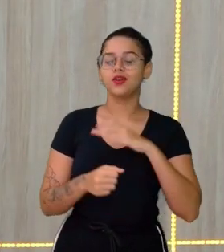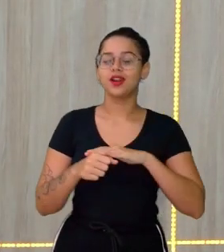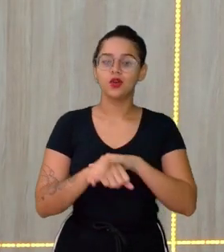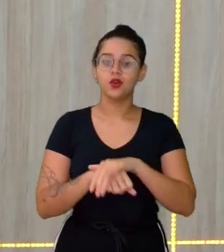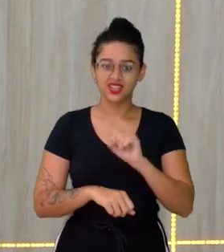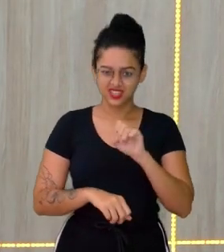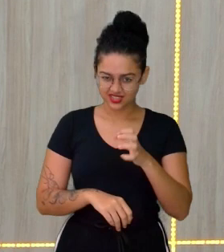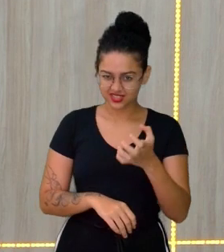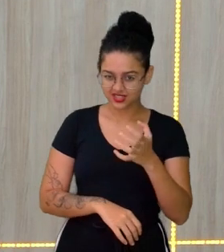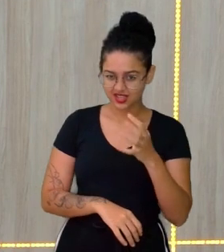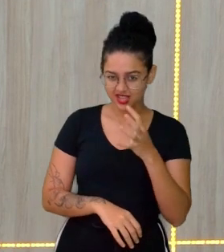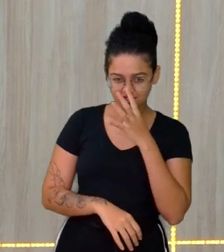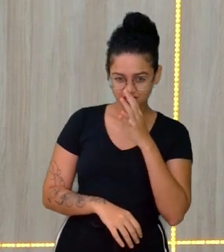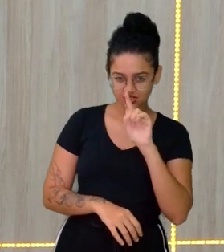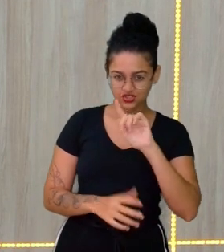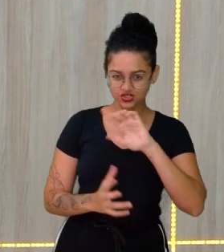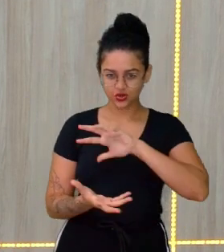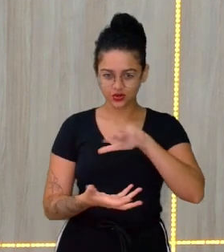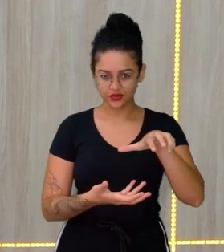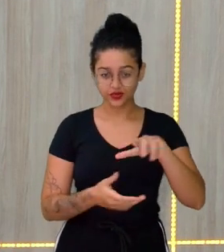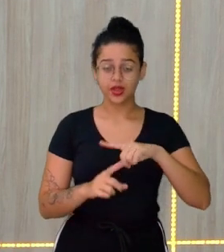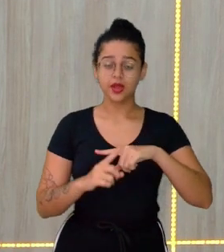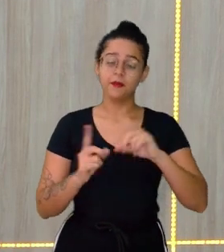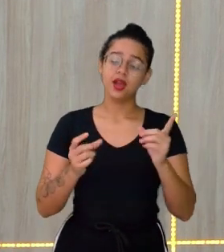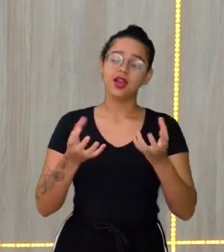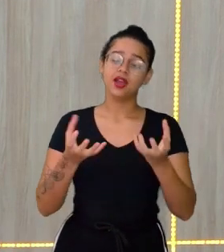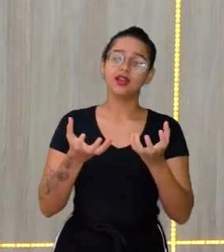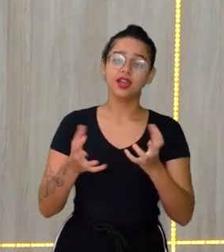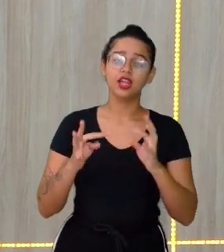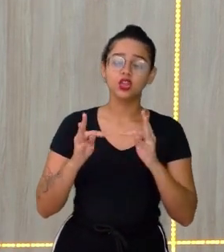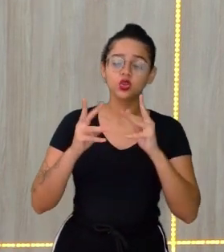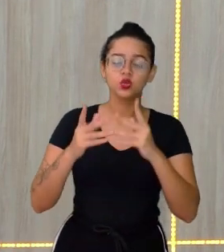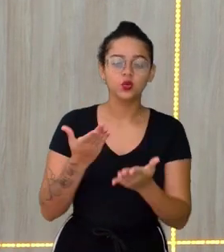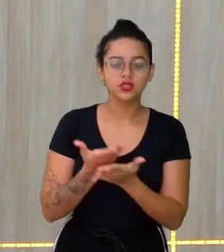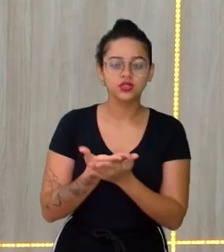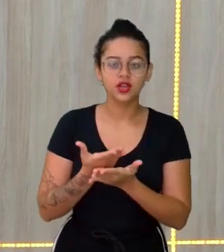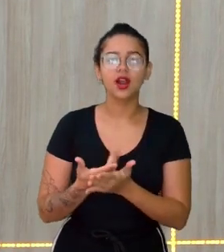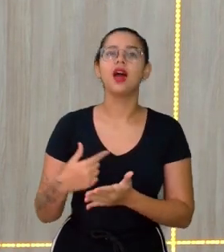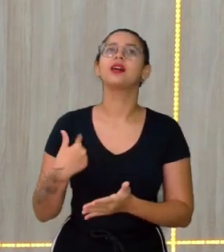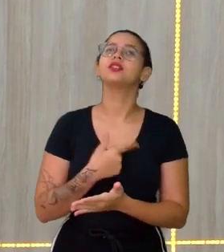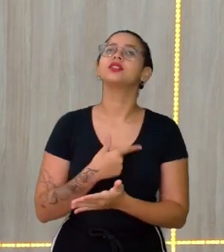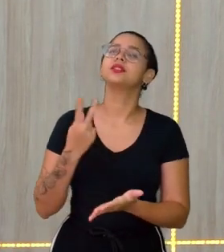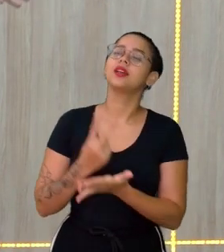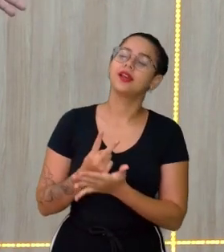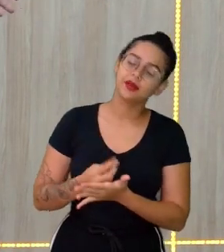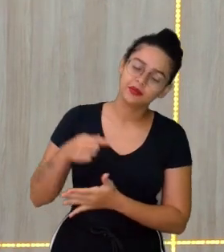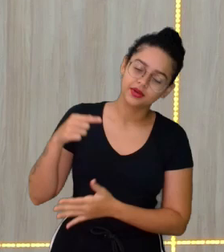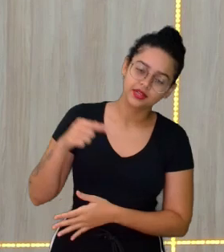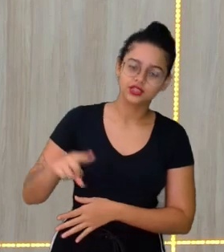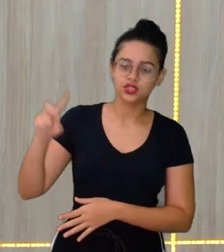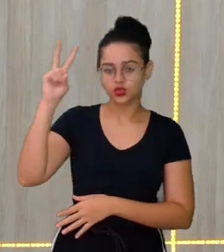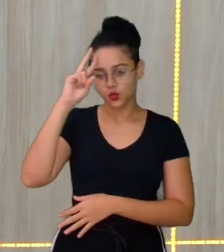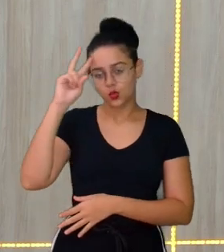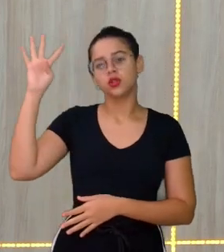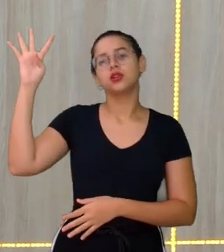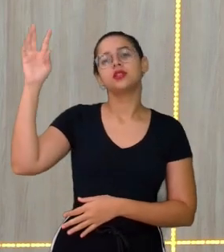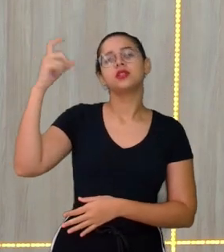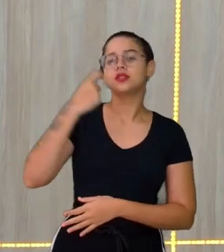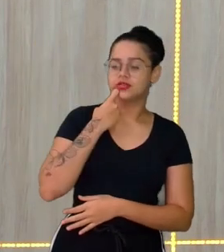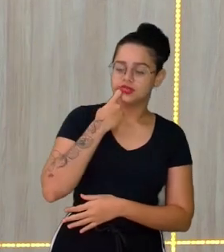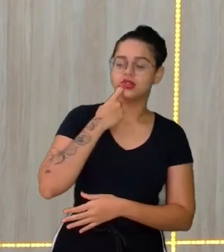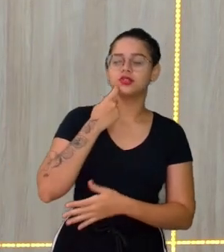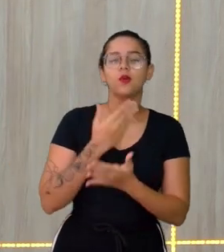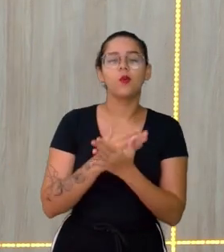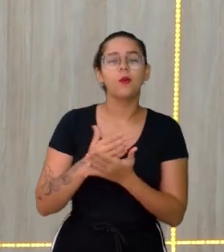geografia, né? Mas se quiser assistir todas as aulas, a gente está sempre aqui De segunda à sexta, começando